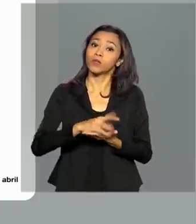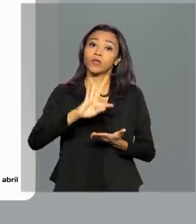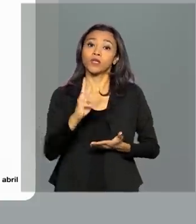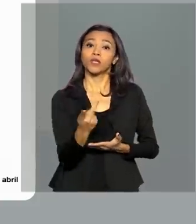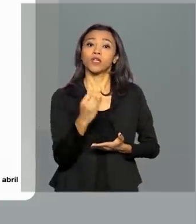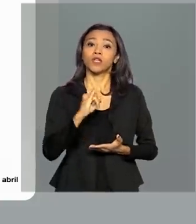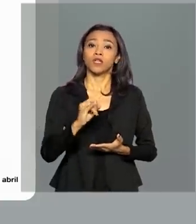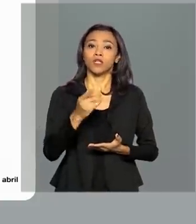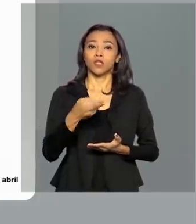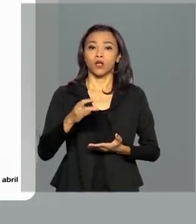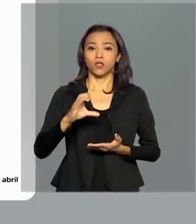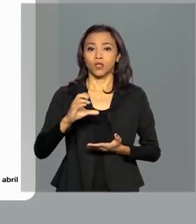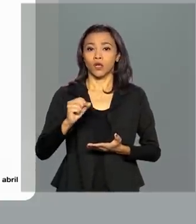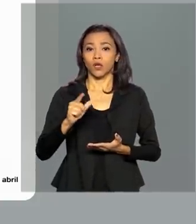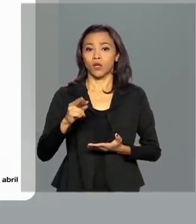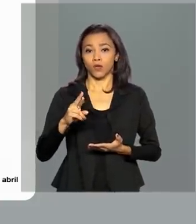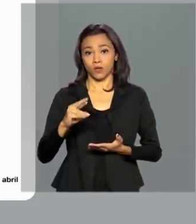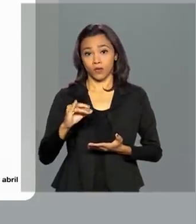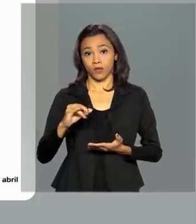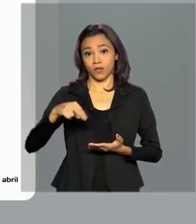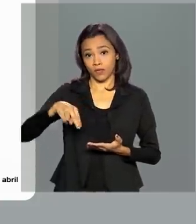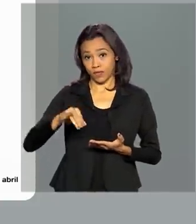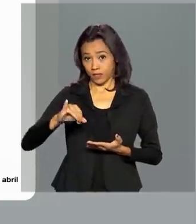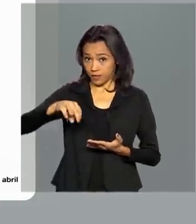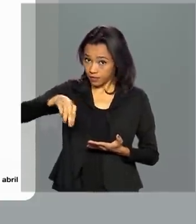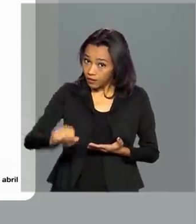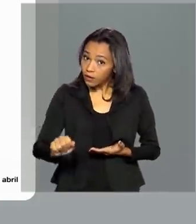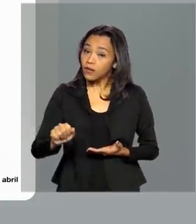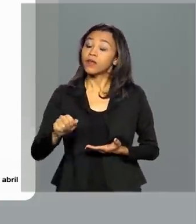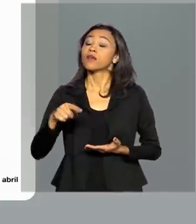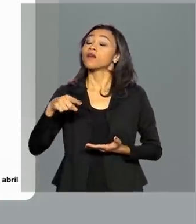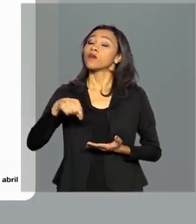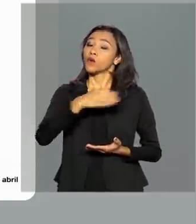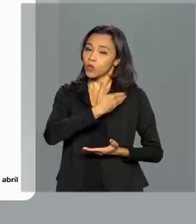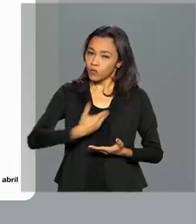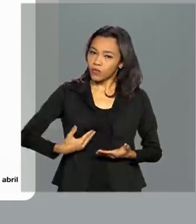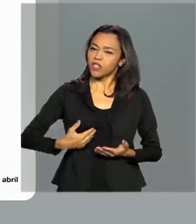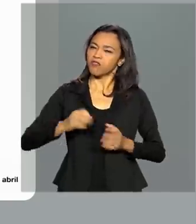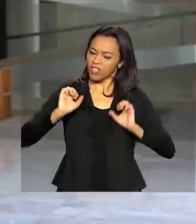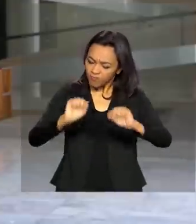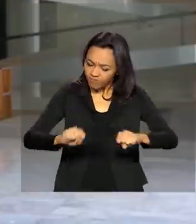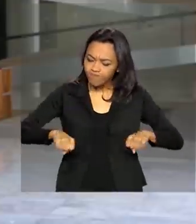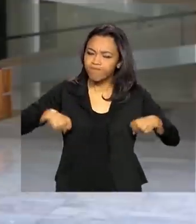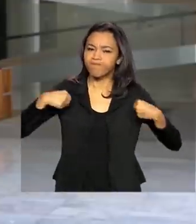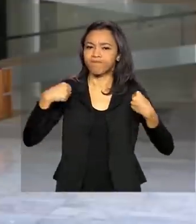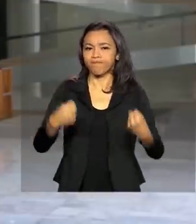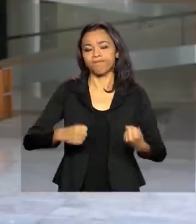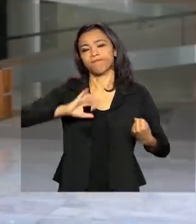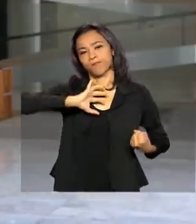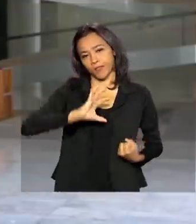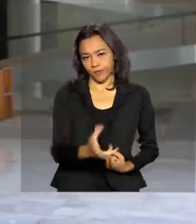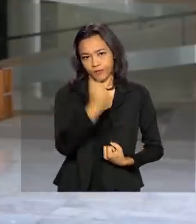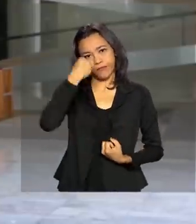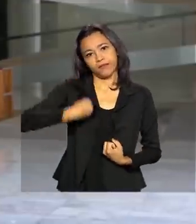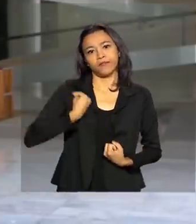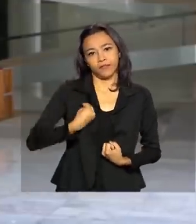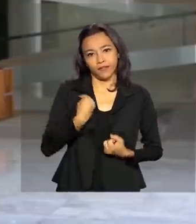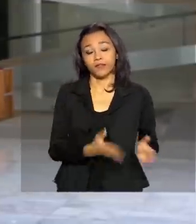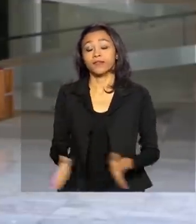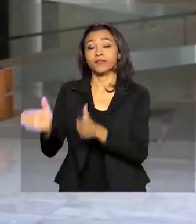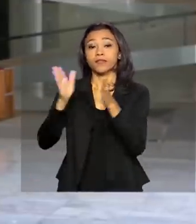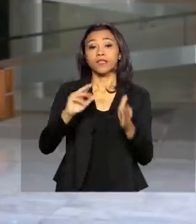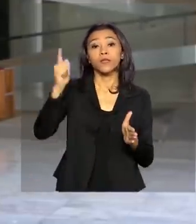Bolsonaro reforçou que o governo não vai medir esforços para salvar vidas. E sobre o auxílio